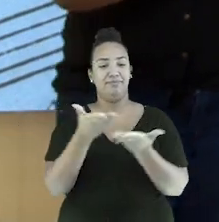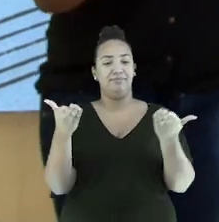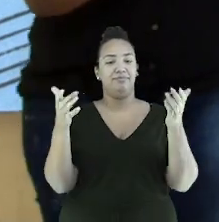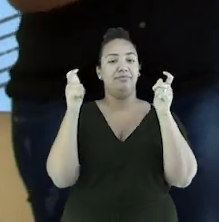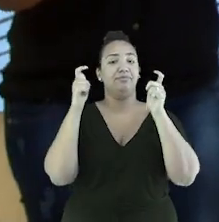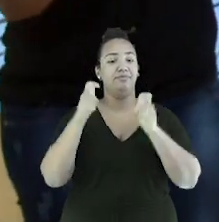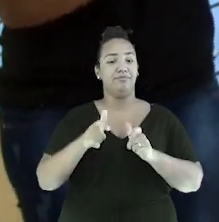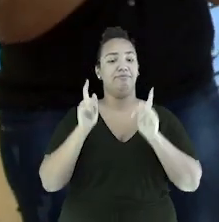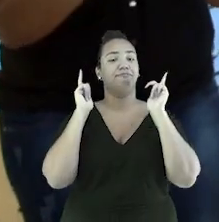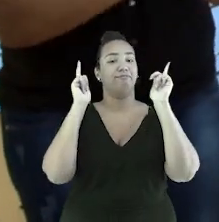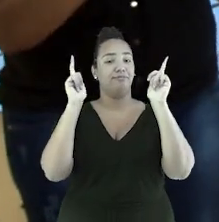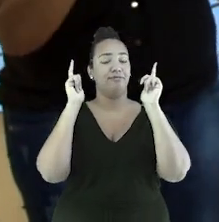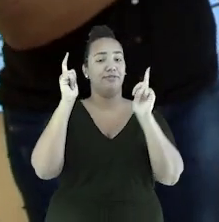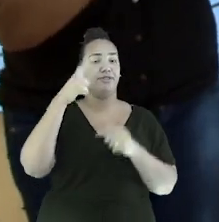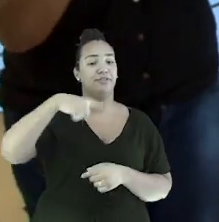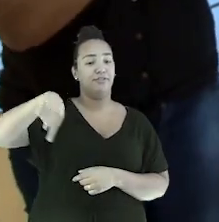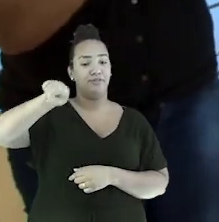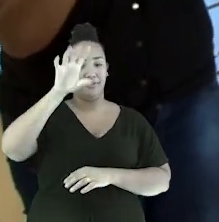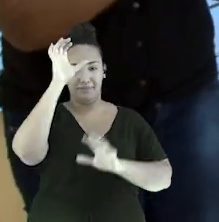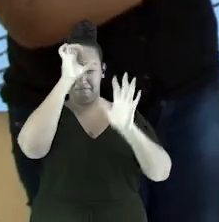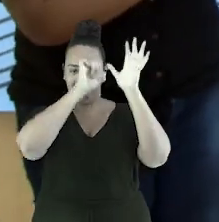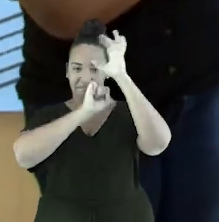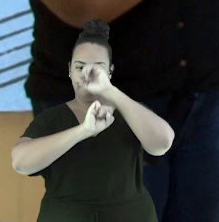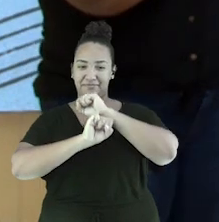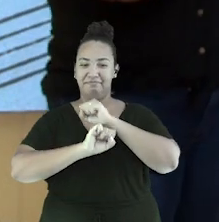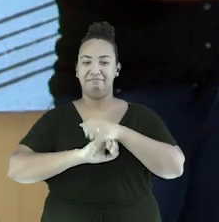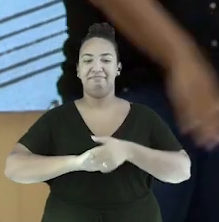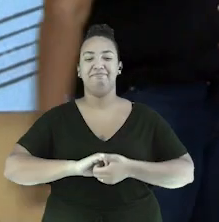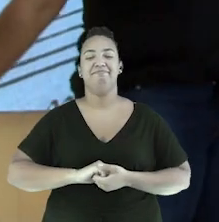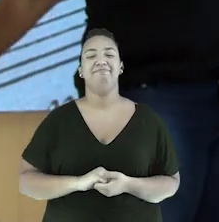TudoTV. É um lugar divertido onde você vai aprender.